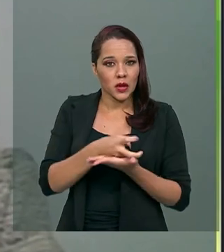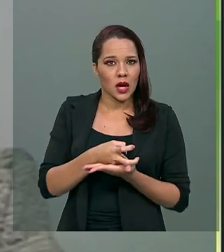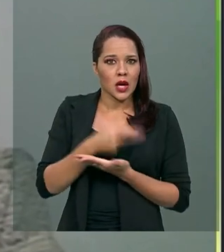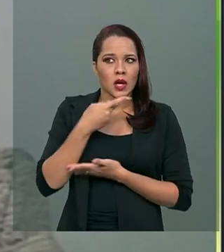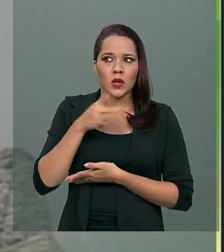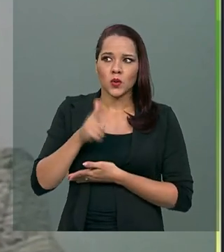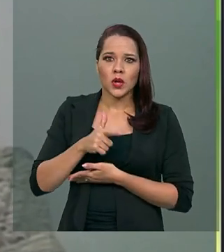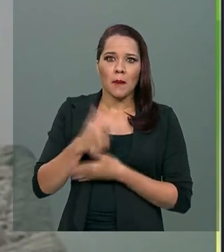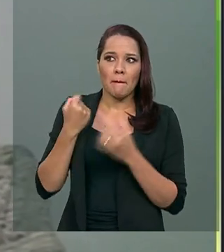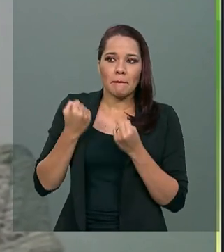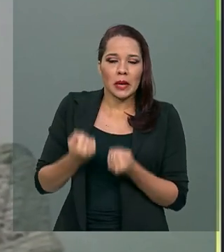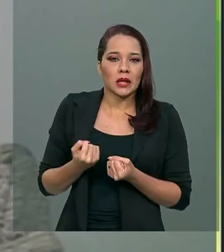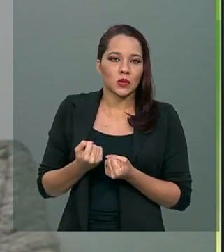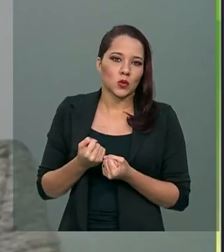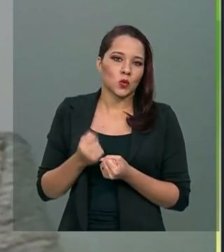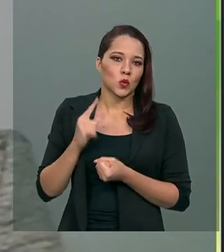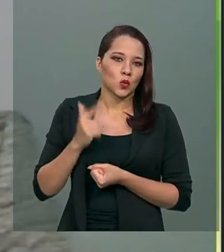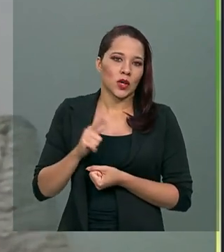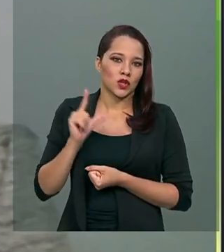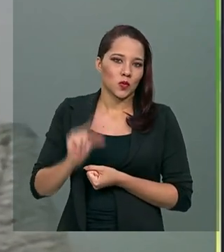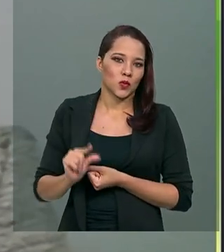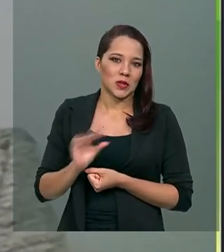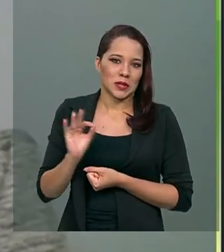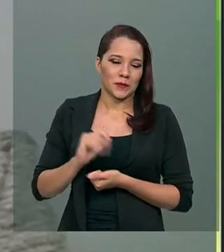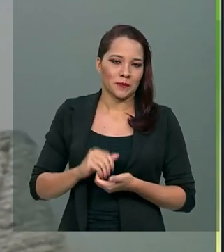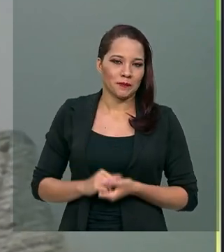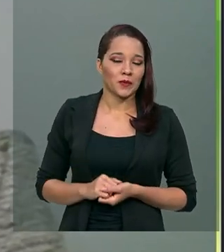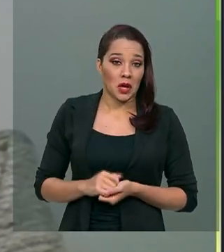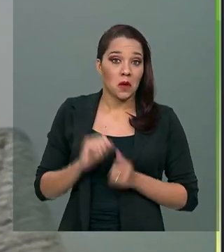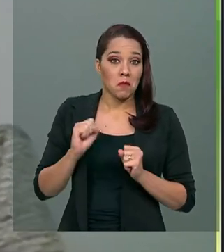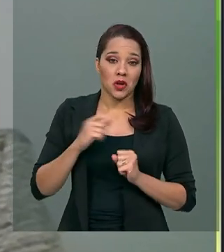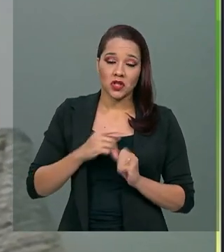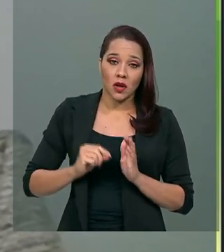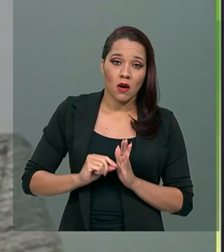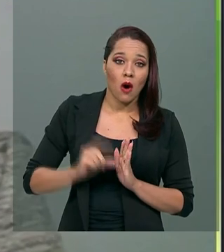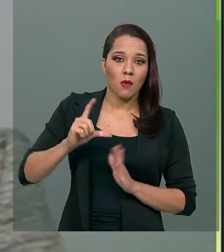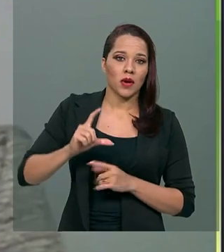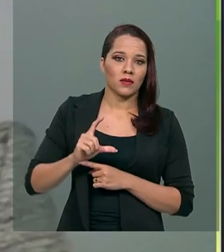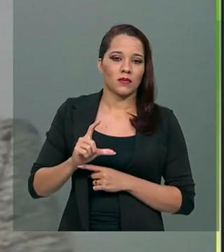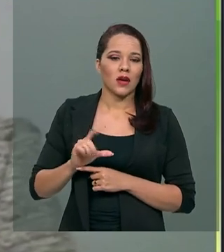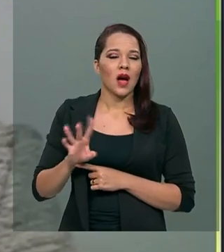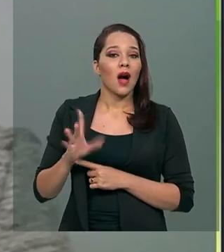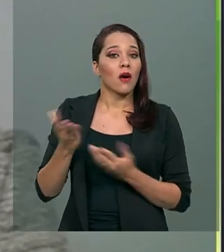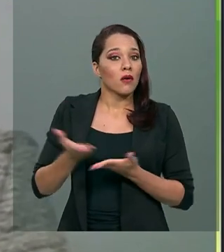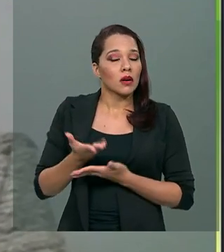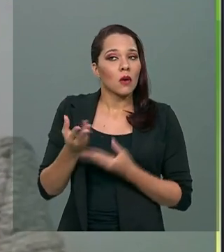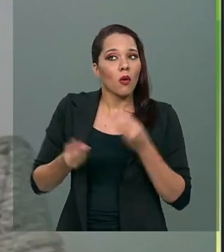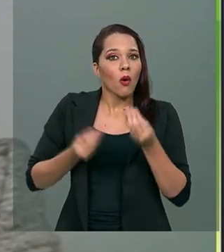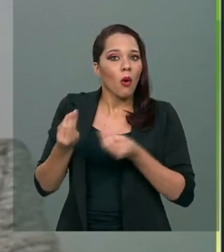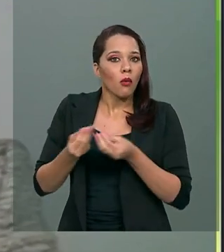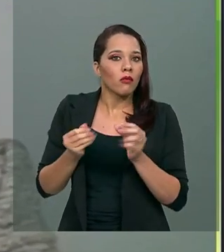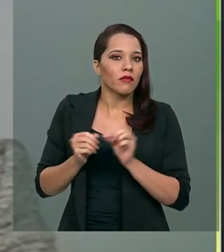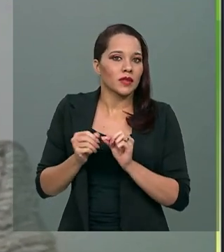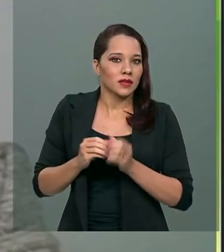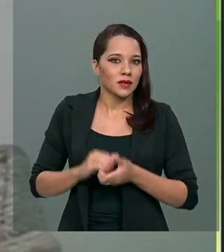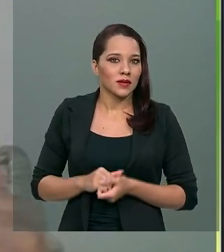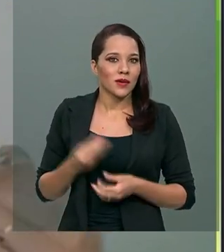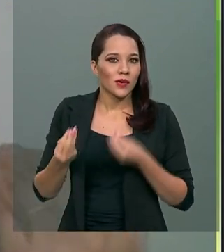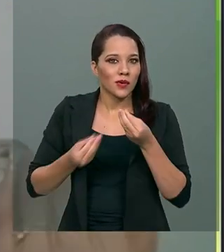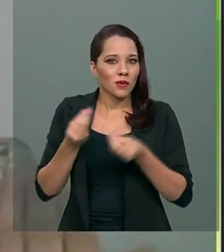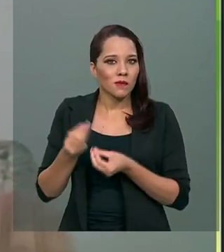diminuição da carga. E a gente pode ter um aumento de carga. A grande questão é como fazer isso e como